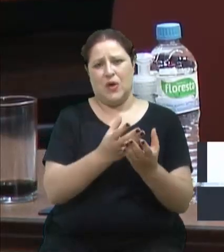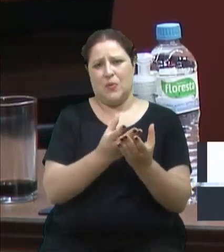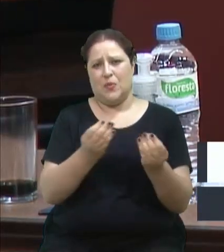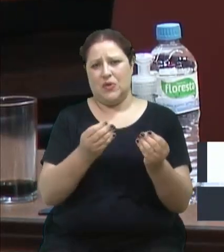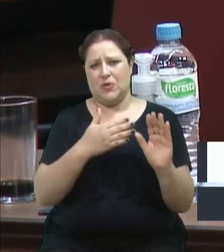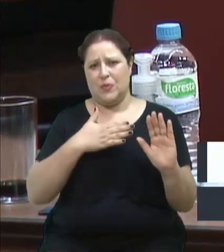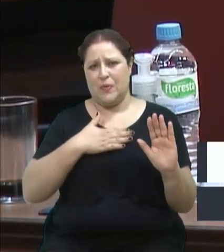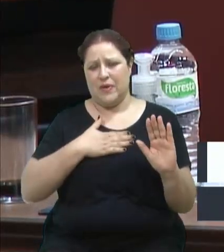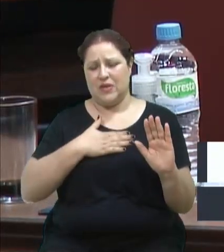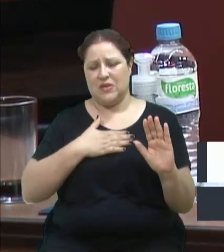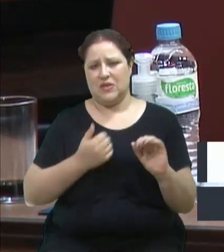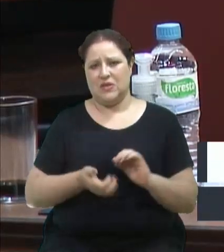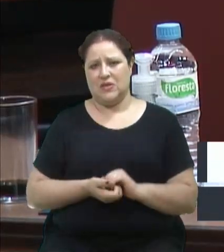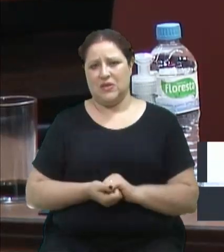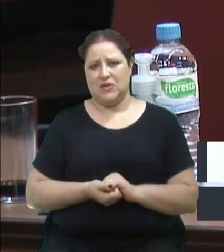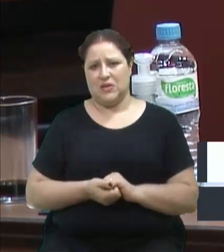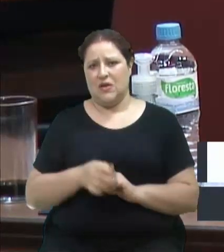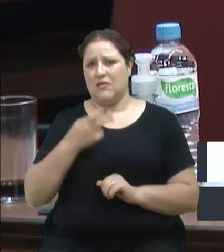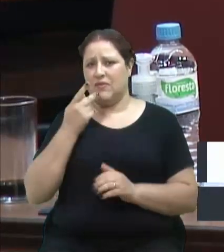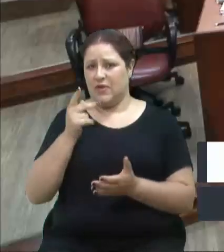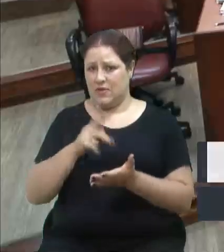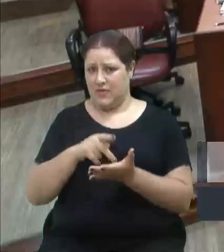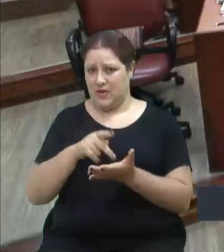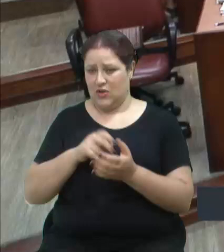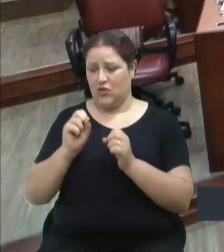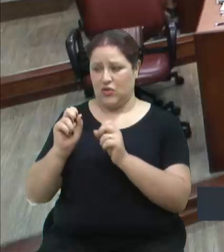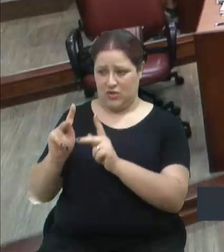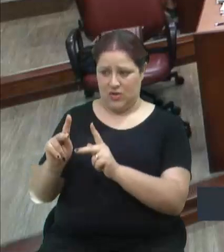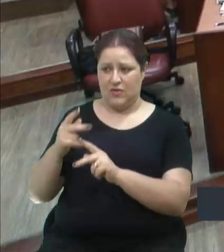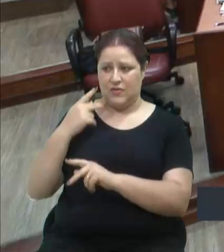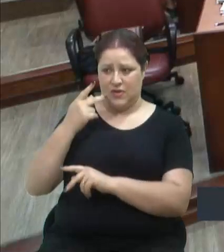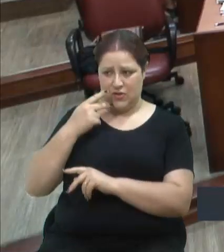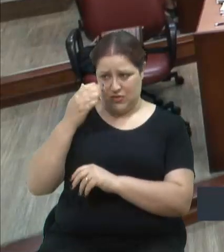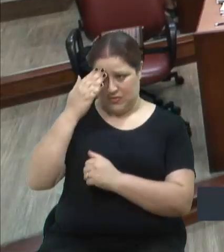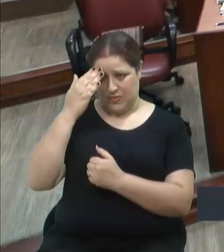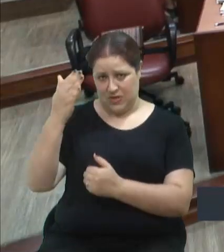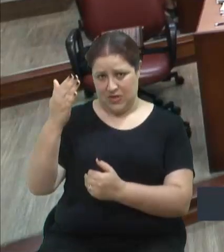Vamos falar a verdade, né, vereadora? Tá bom, vereadora. Obrigada. Obrigado, Rose.